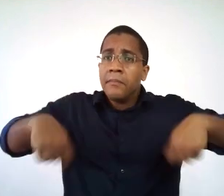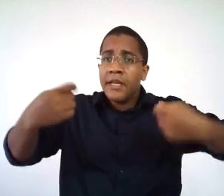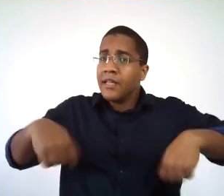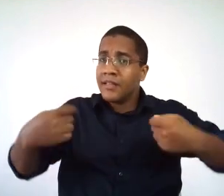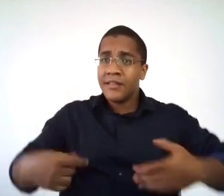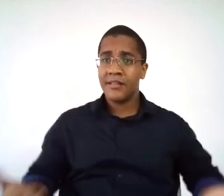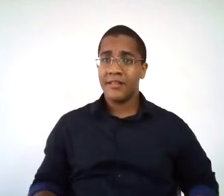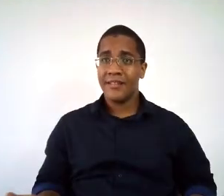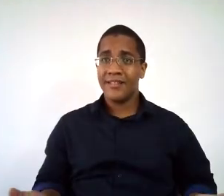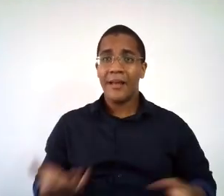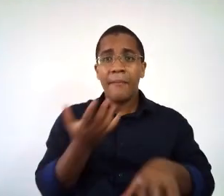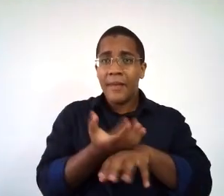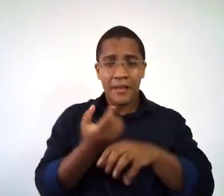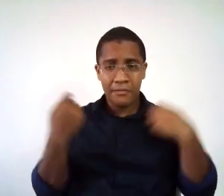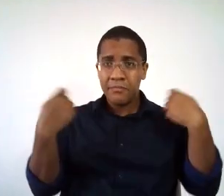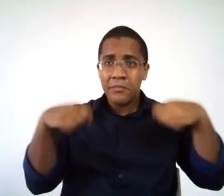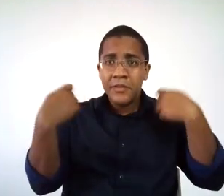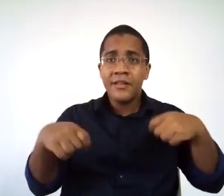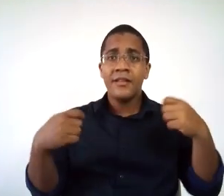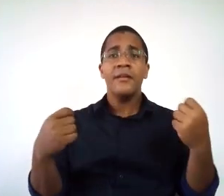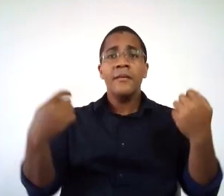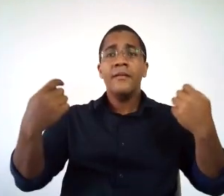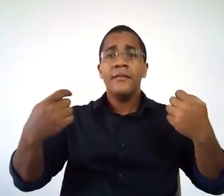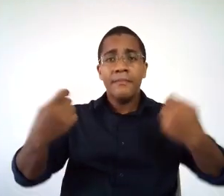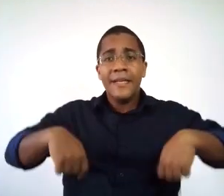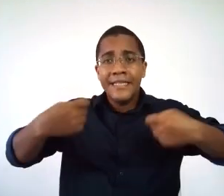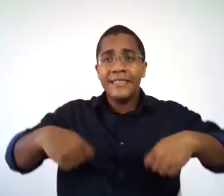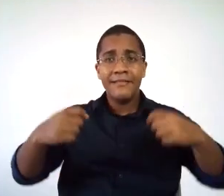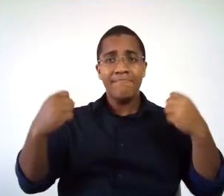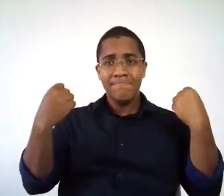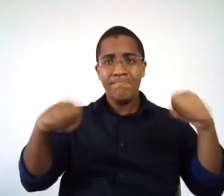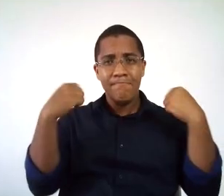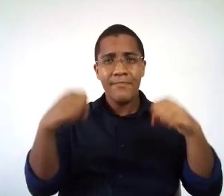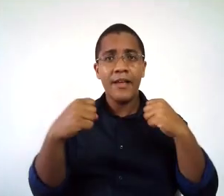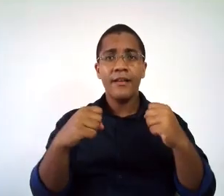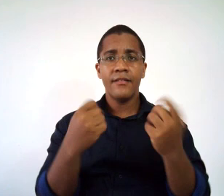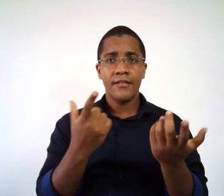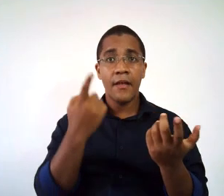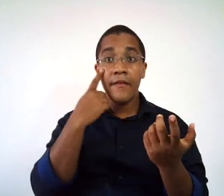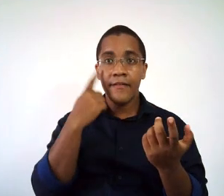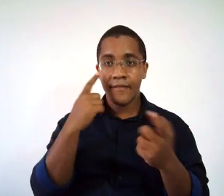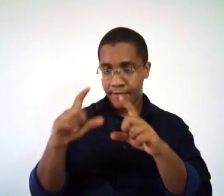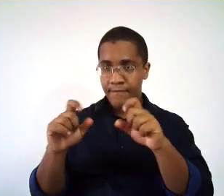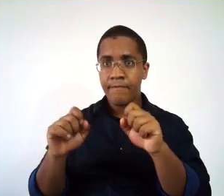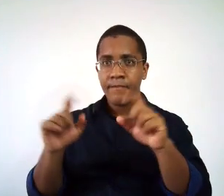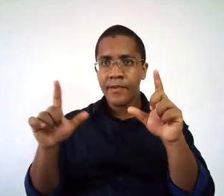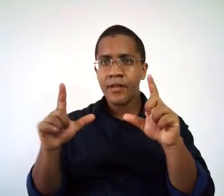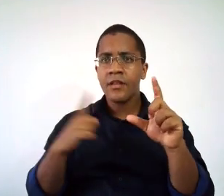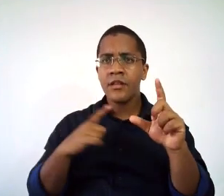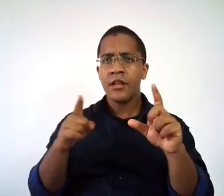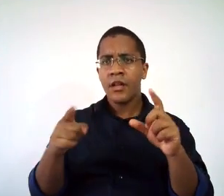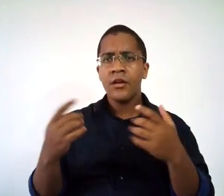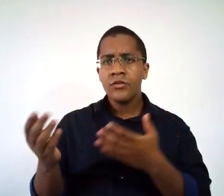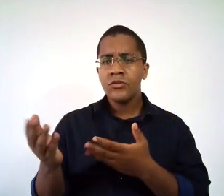que é a educação física. Então, a gente precisa vivenciar as duas formas. Então, numa das figuras, você vê